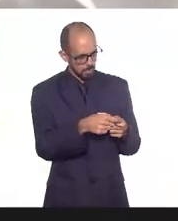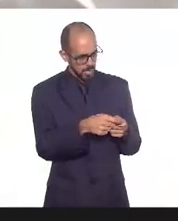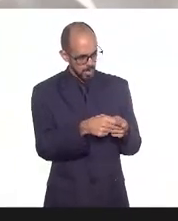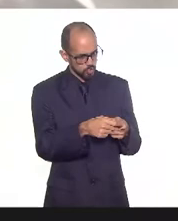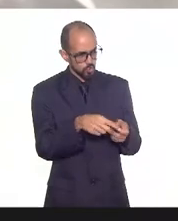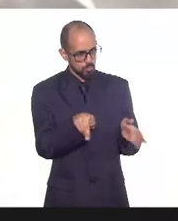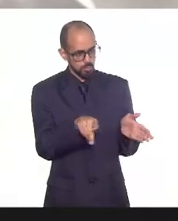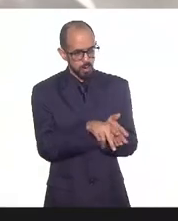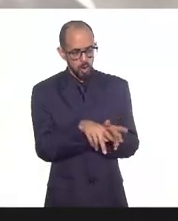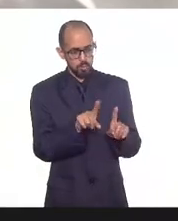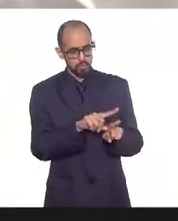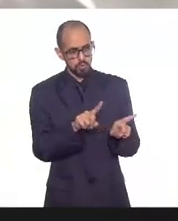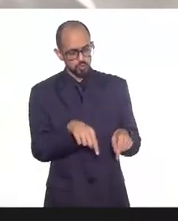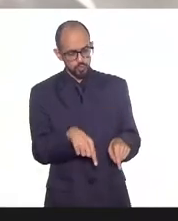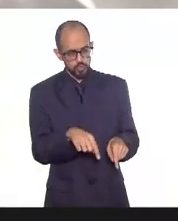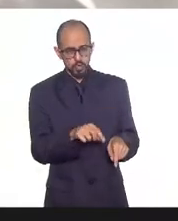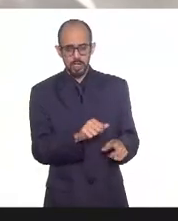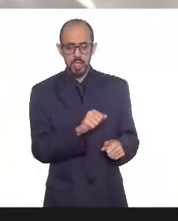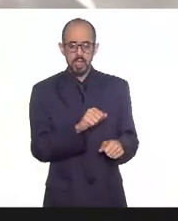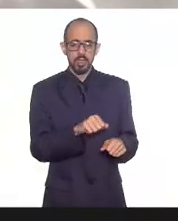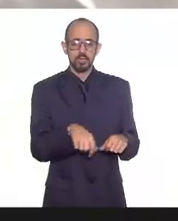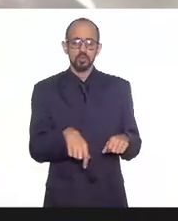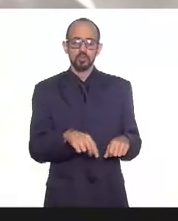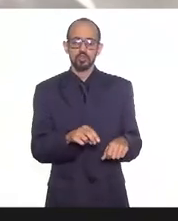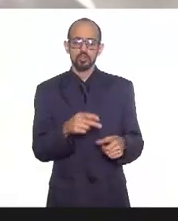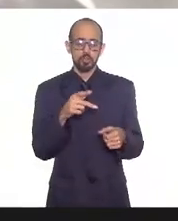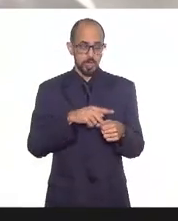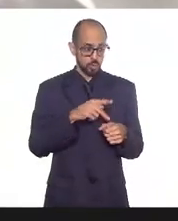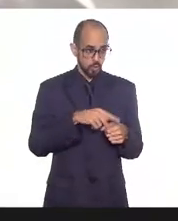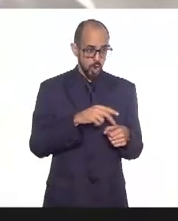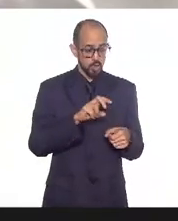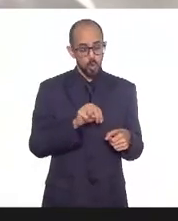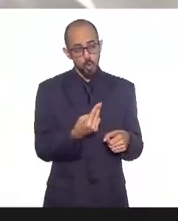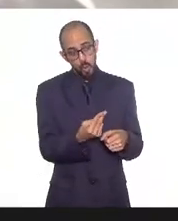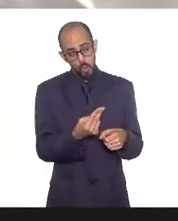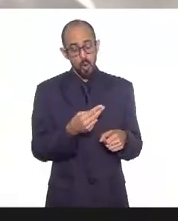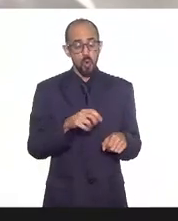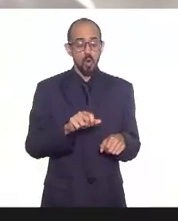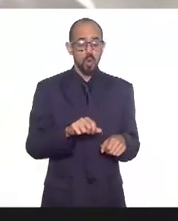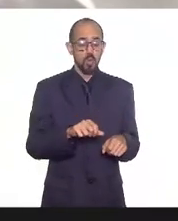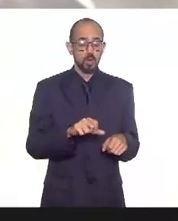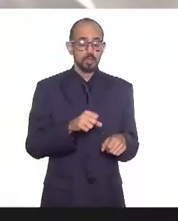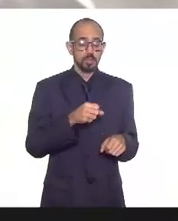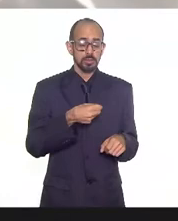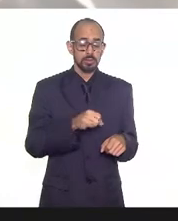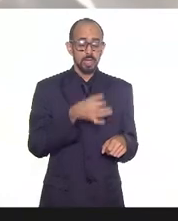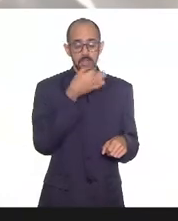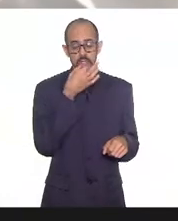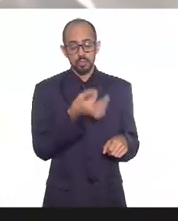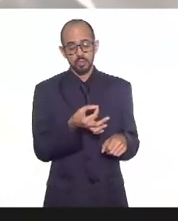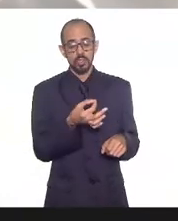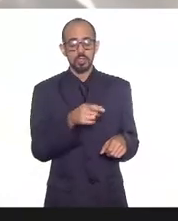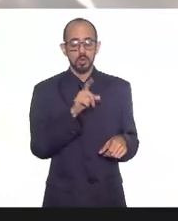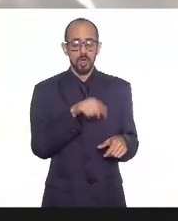aos trabalhadores, aos petroleiros, e se essa prescrição é feita no momento em que a pessoa